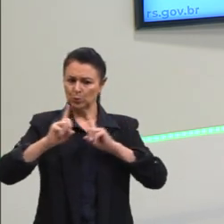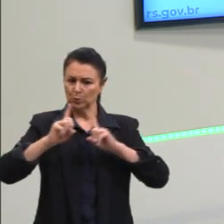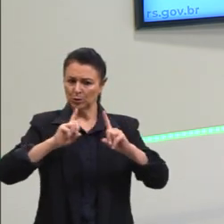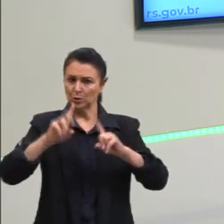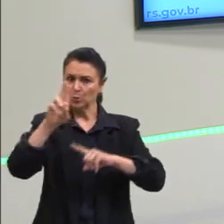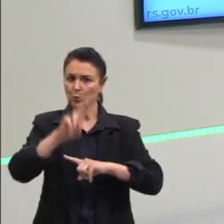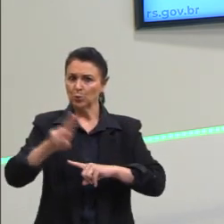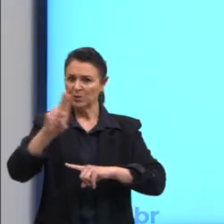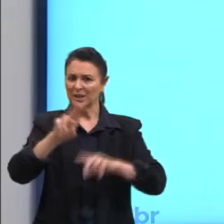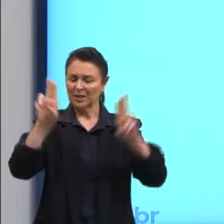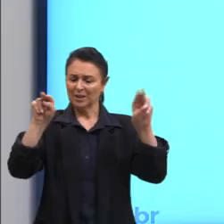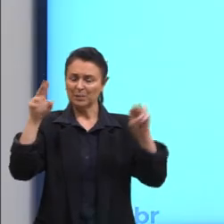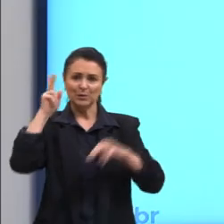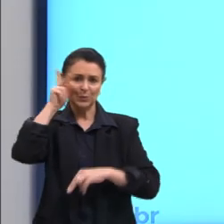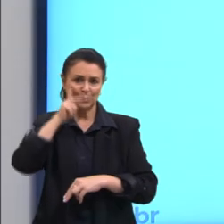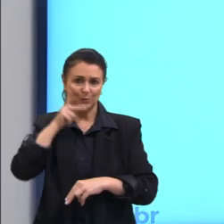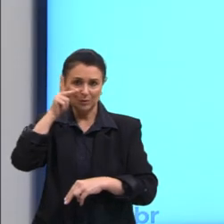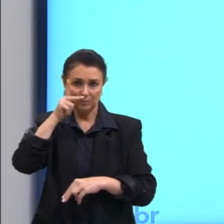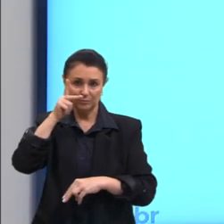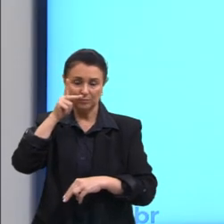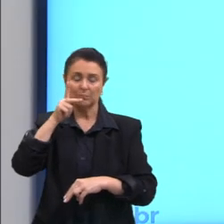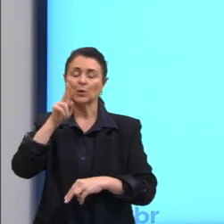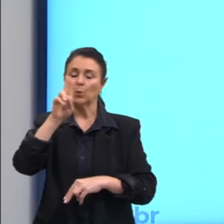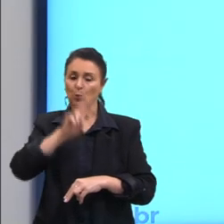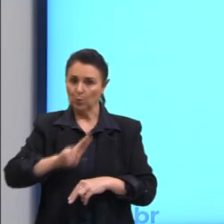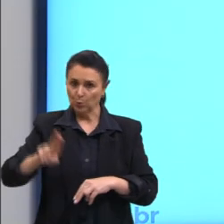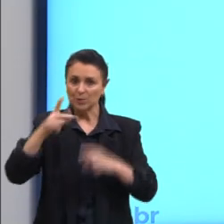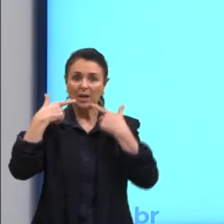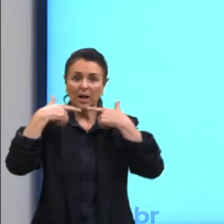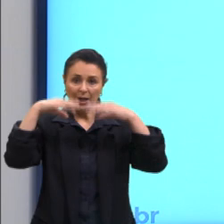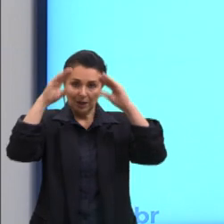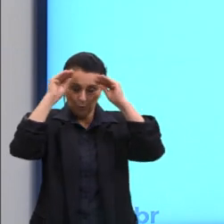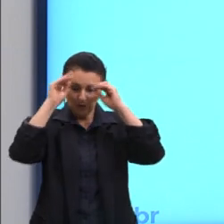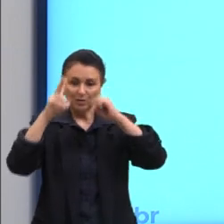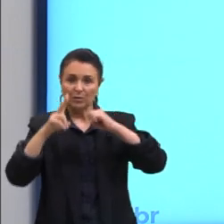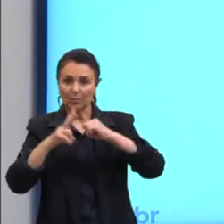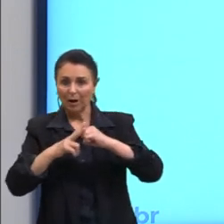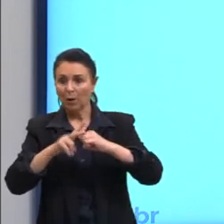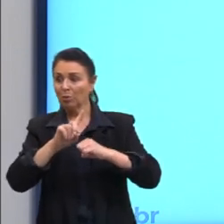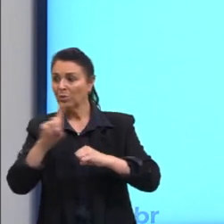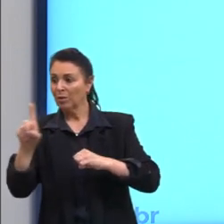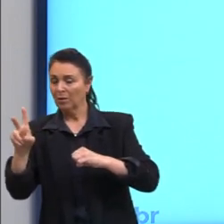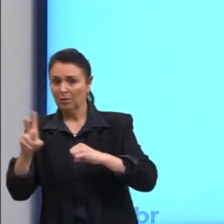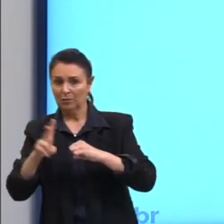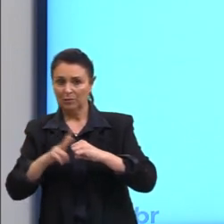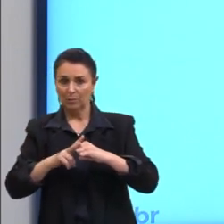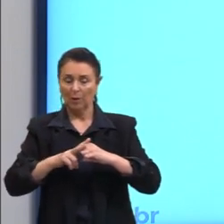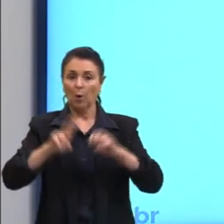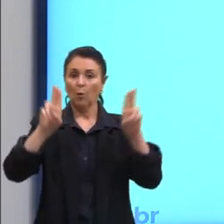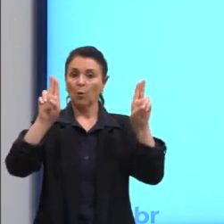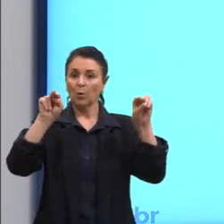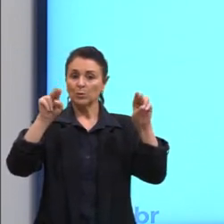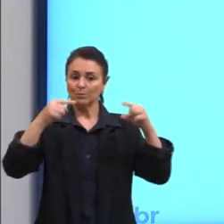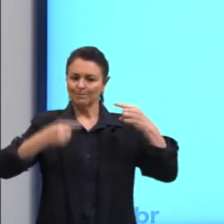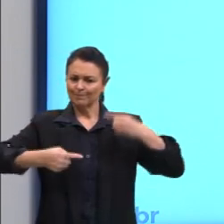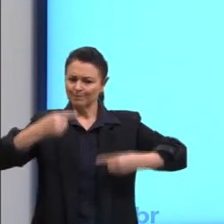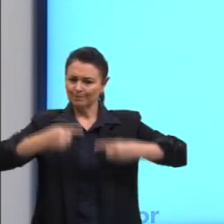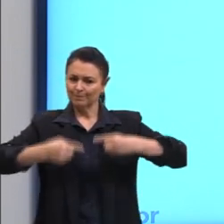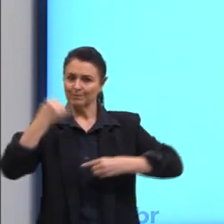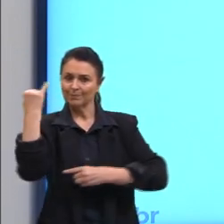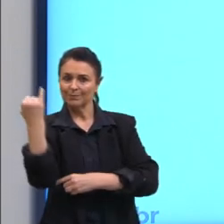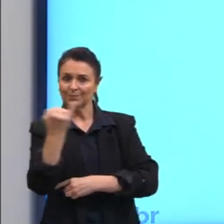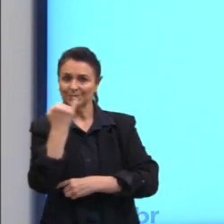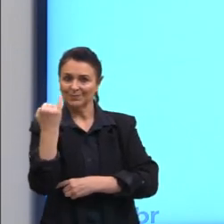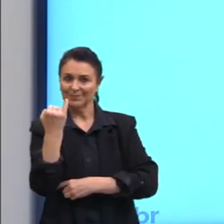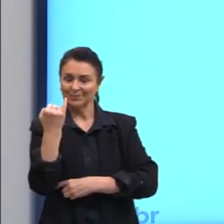Utiliza a linguagem verbal e não verbal, humor, assuntos polêmicos e importantes. Trouxe